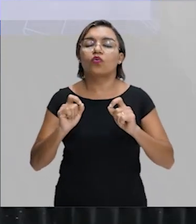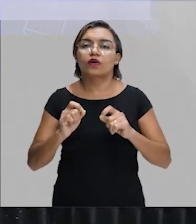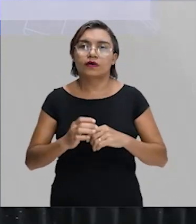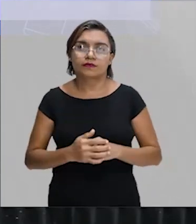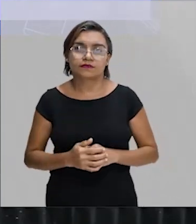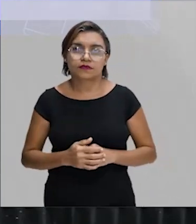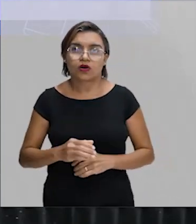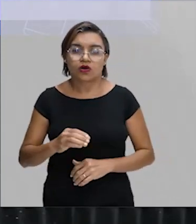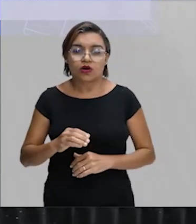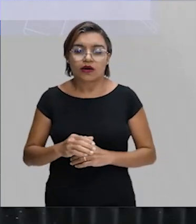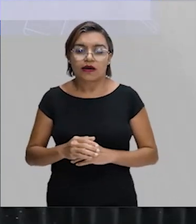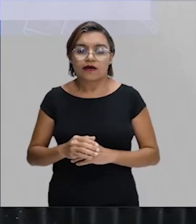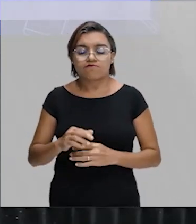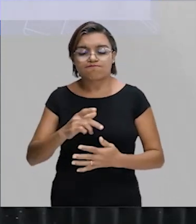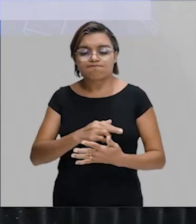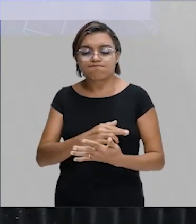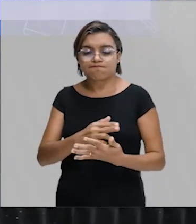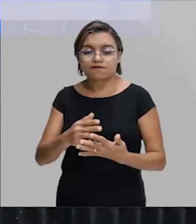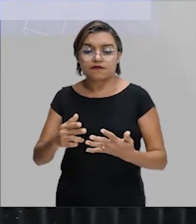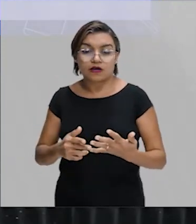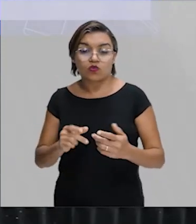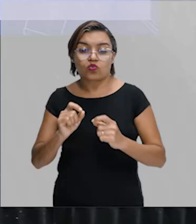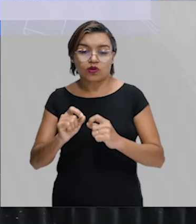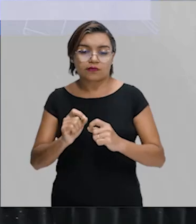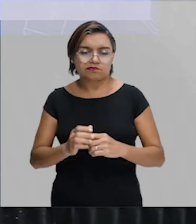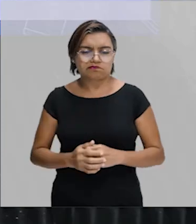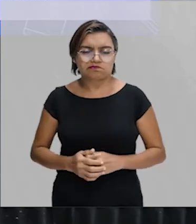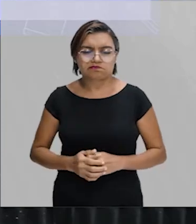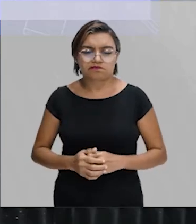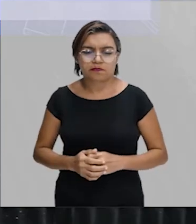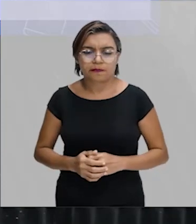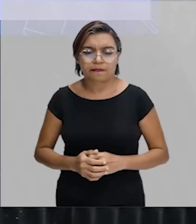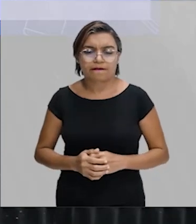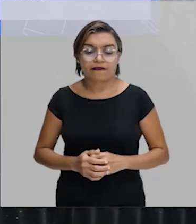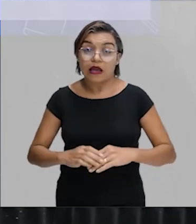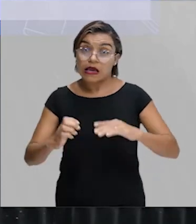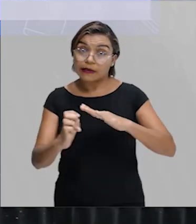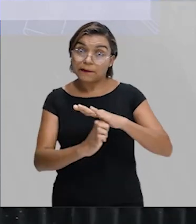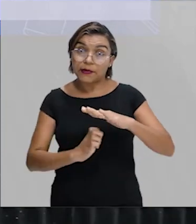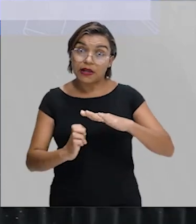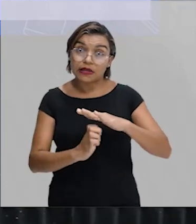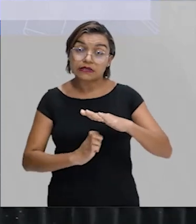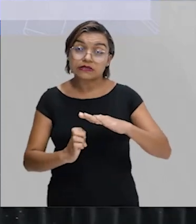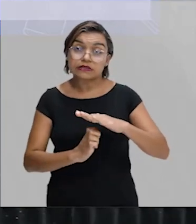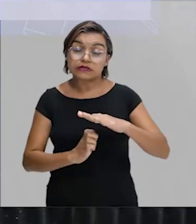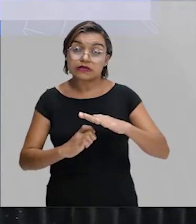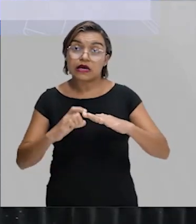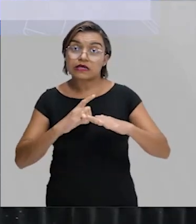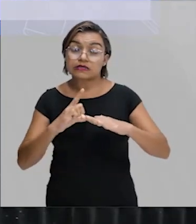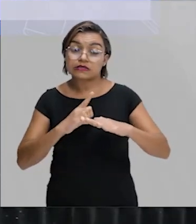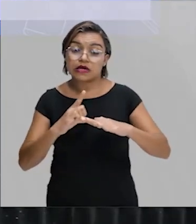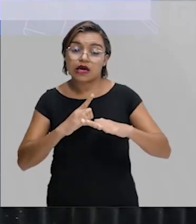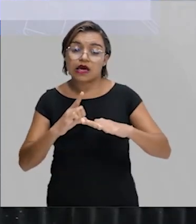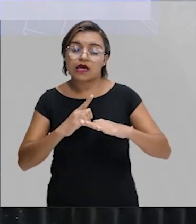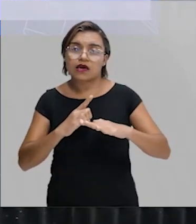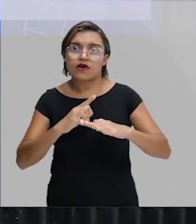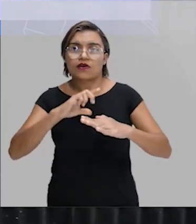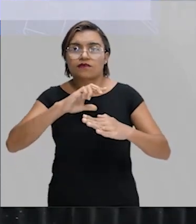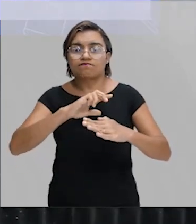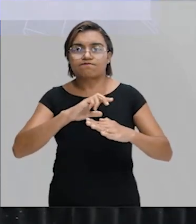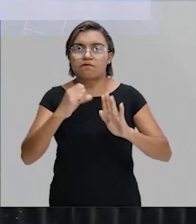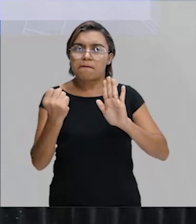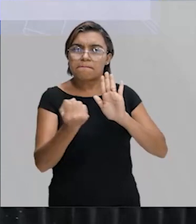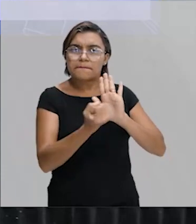oligopólios e conglomerados. O é isso, Marcos? São empresas que detêm uma série de